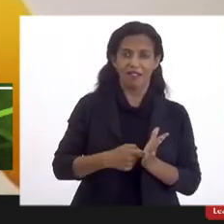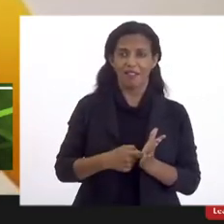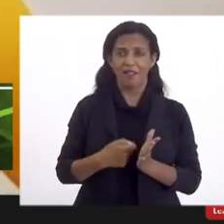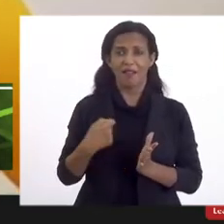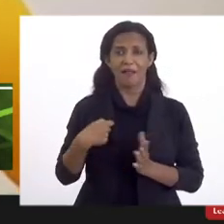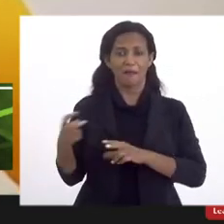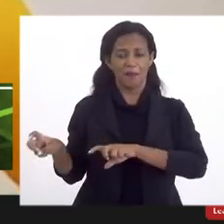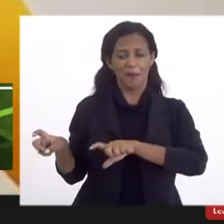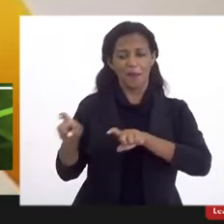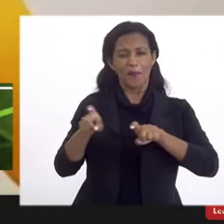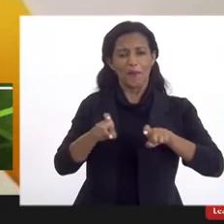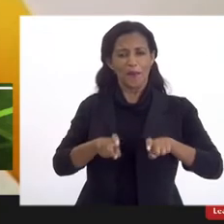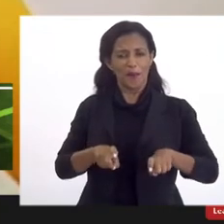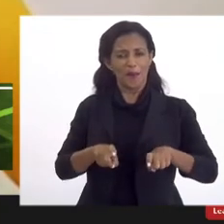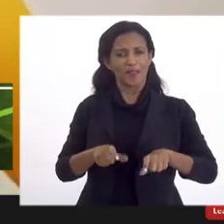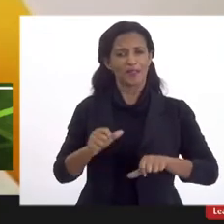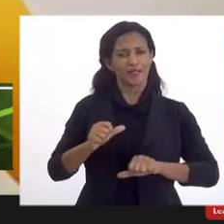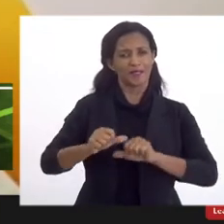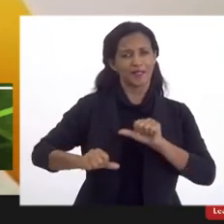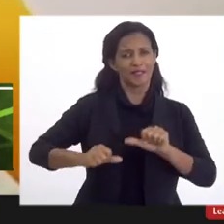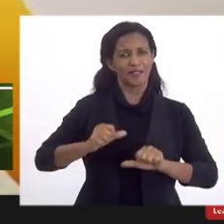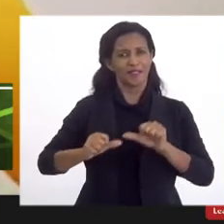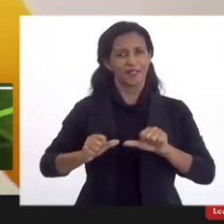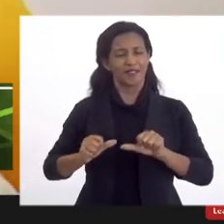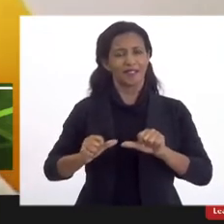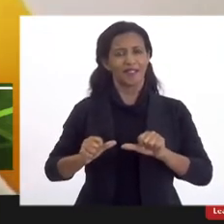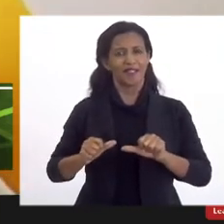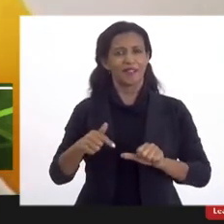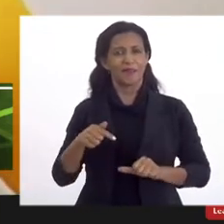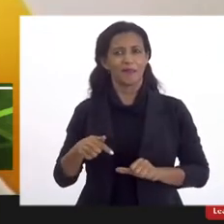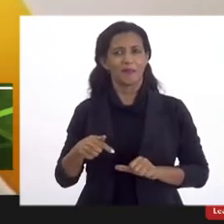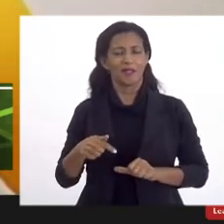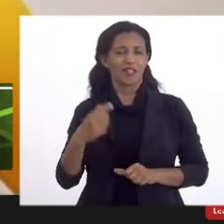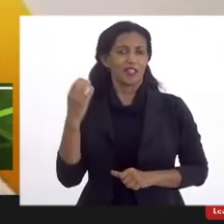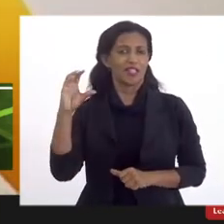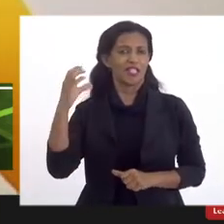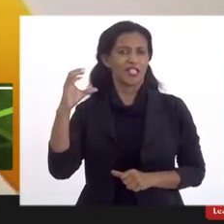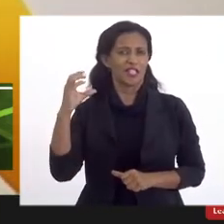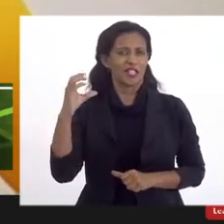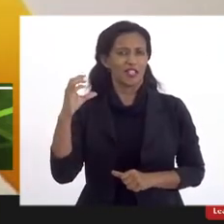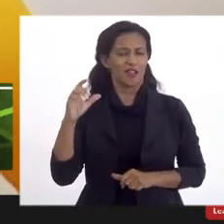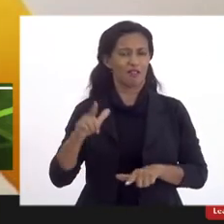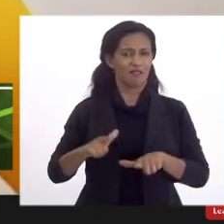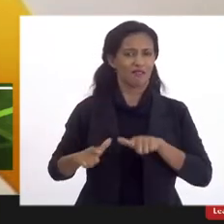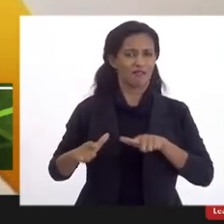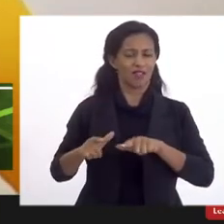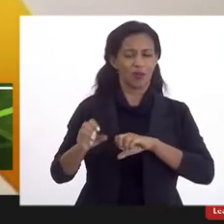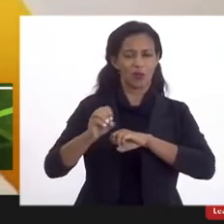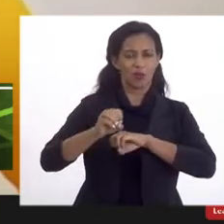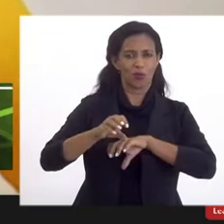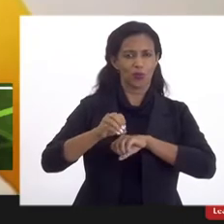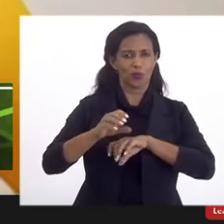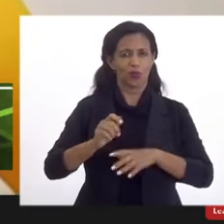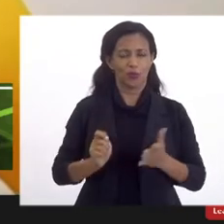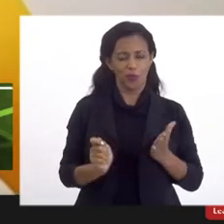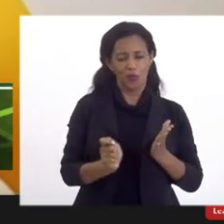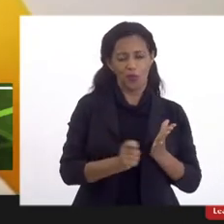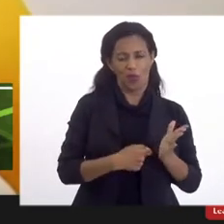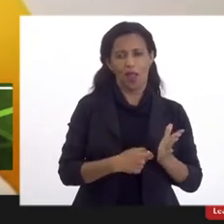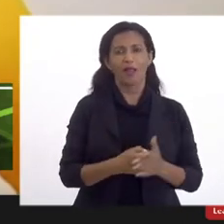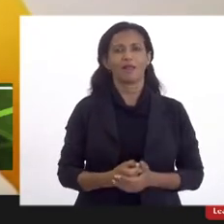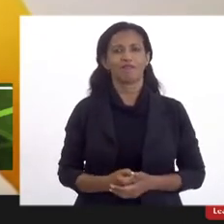posse, quando eu me tornei servidor público municipal do município de Niterói, da área de educação. A professora Maria